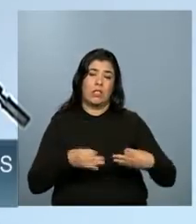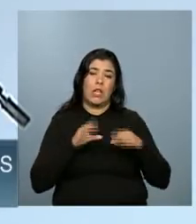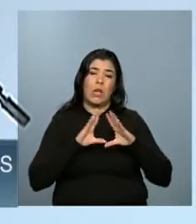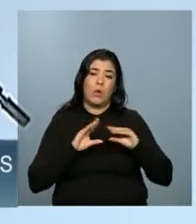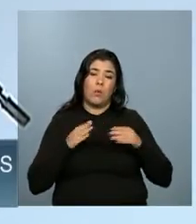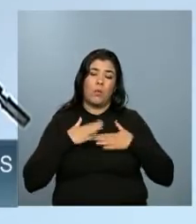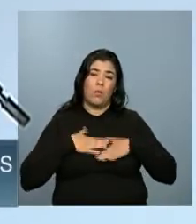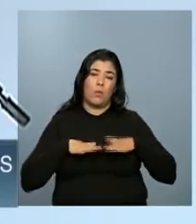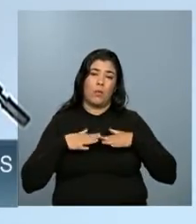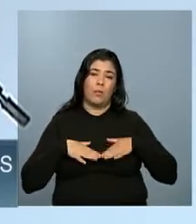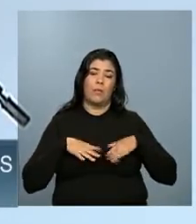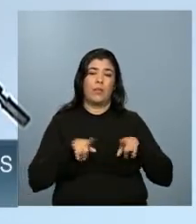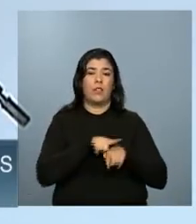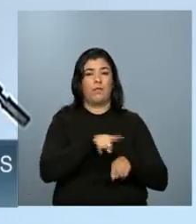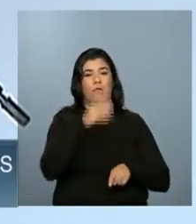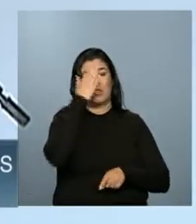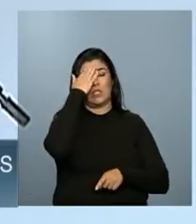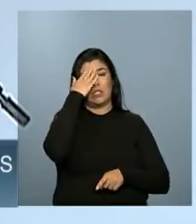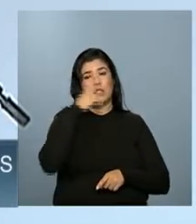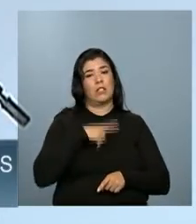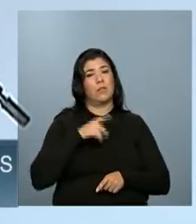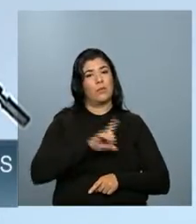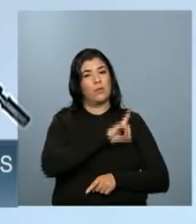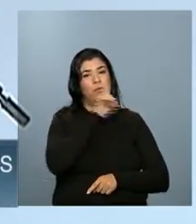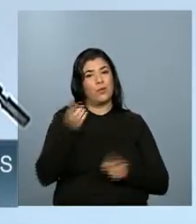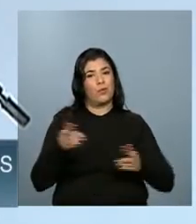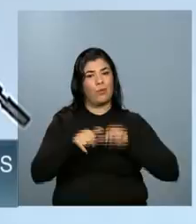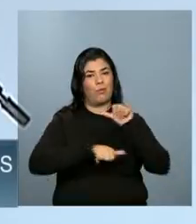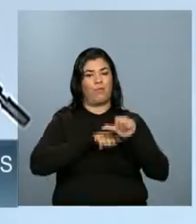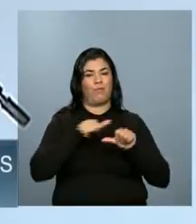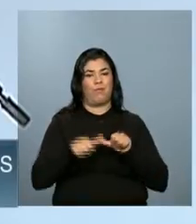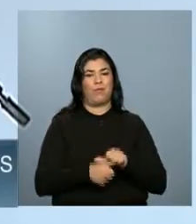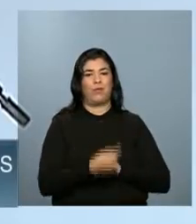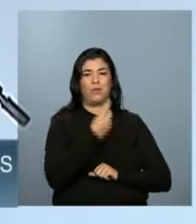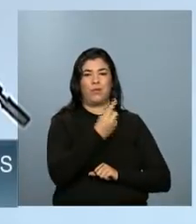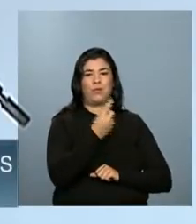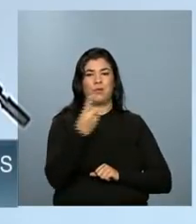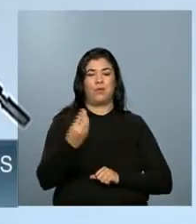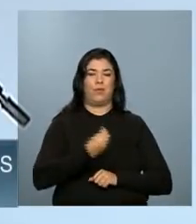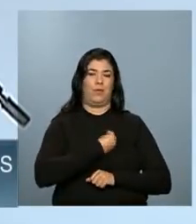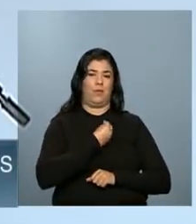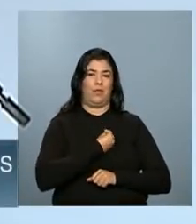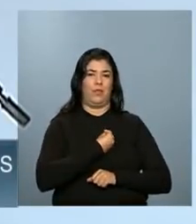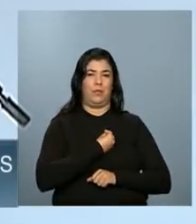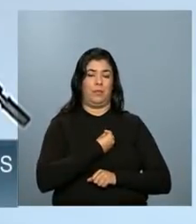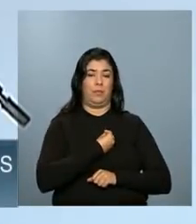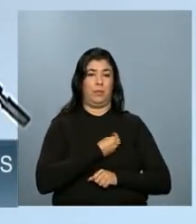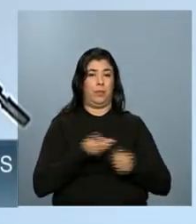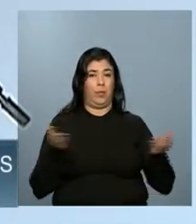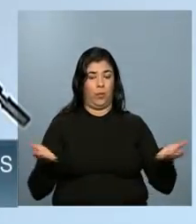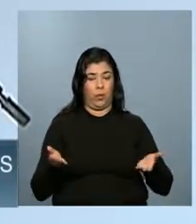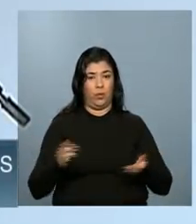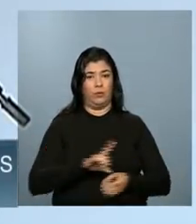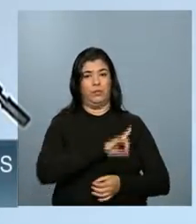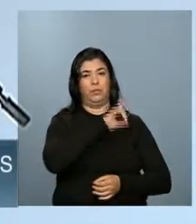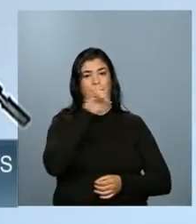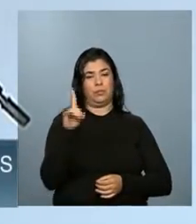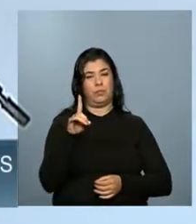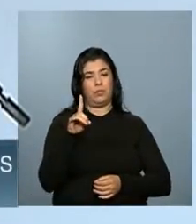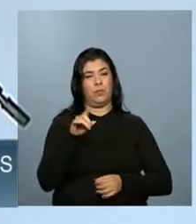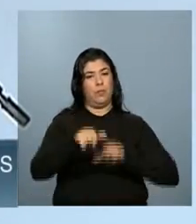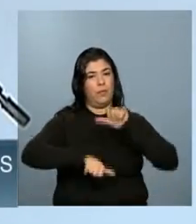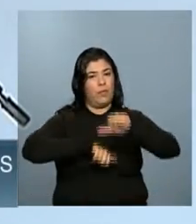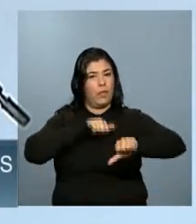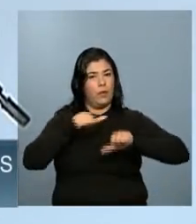Vocês sabem o quanto o dia de hoje vai mudar a vida de cada um de vocês. E esse dia, essa